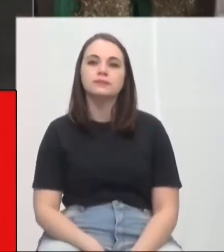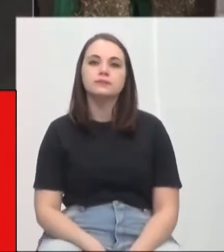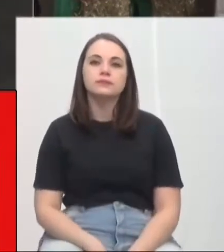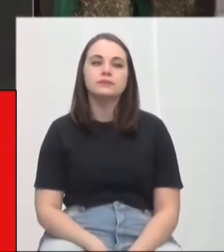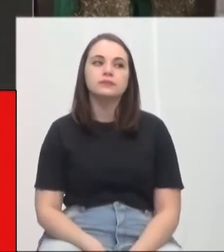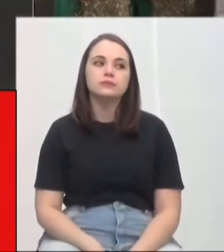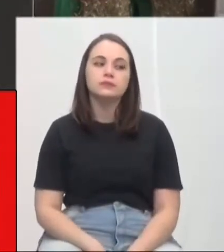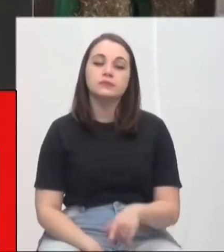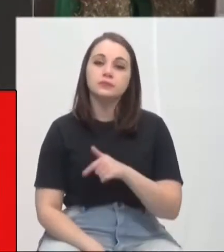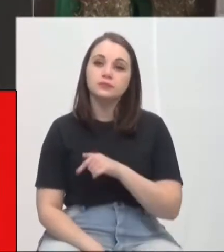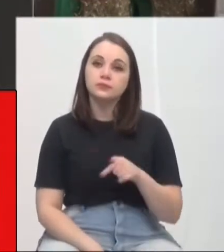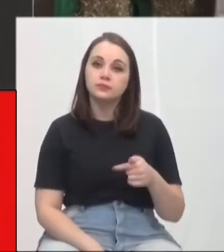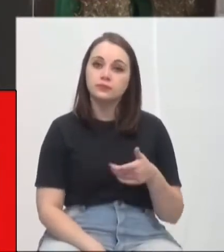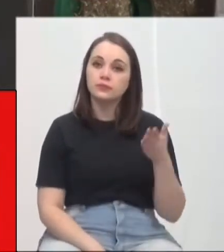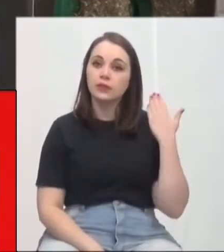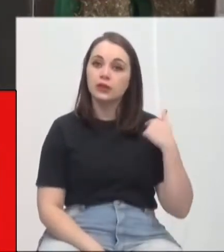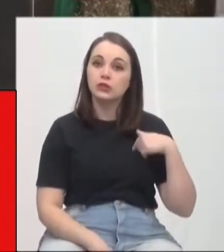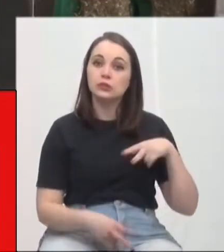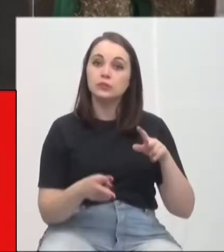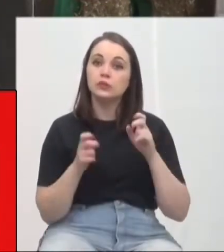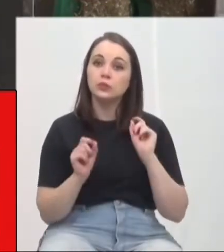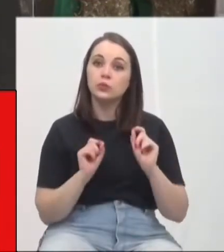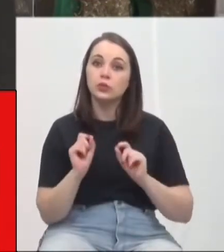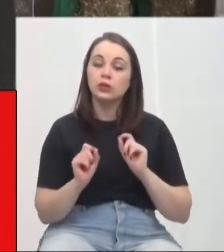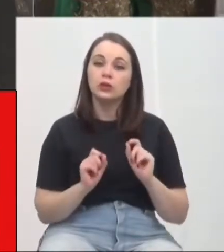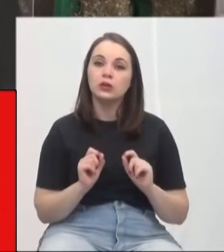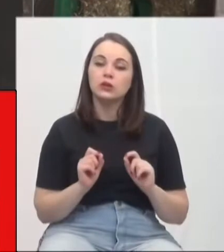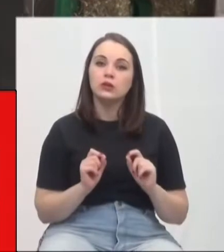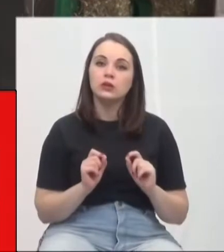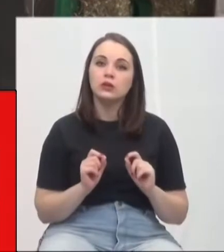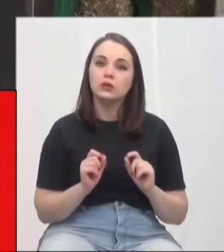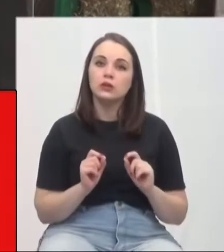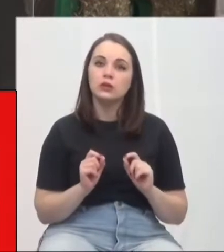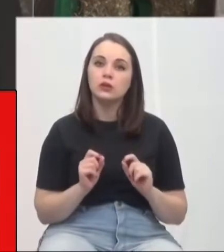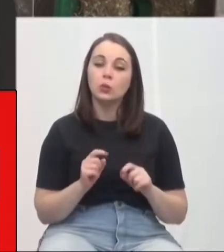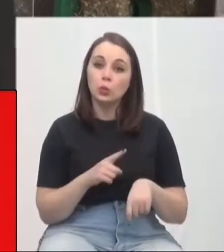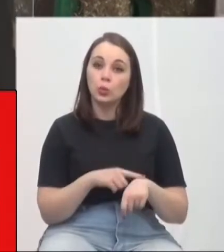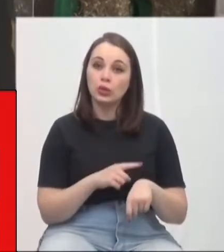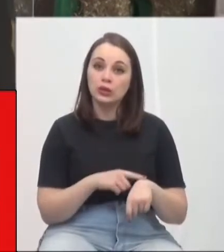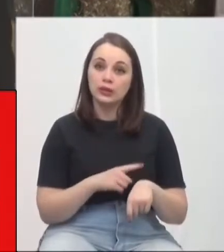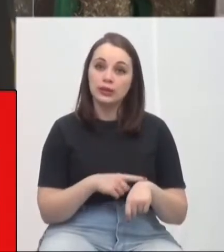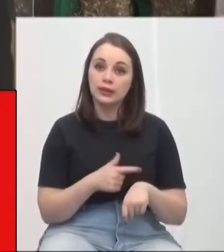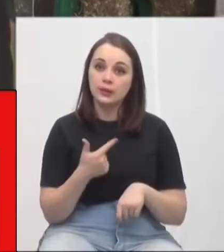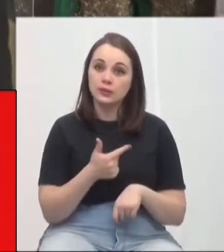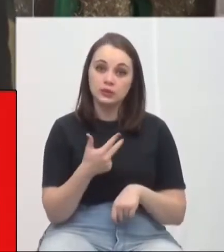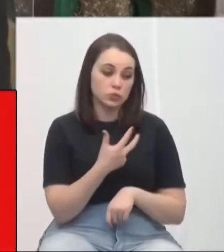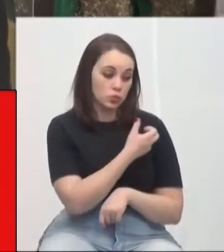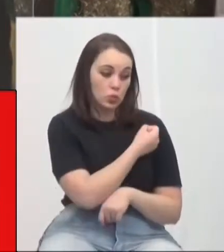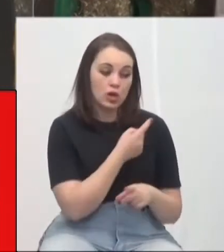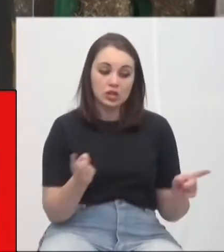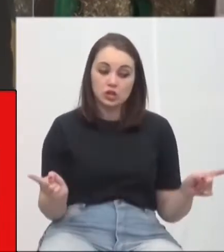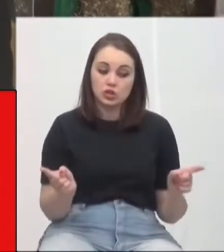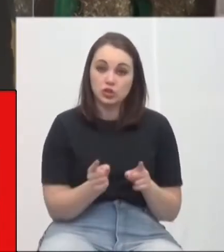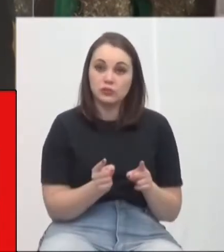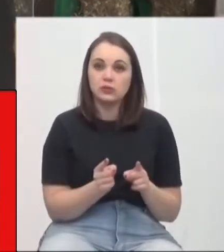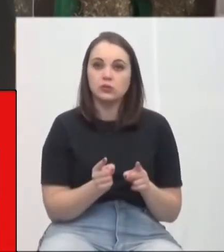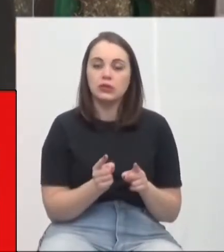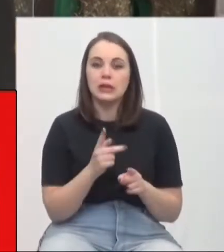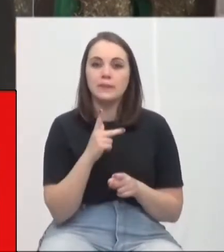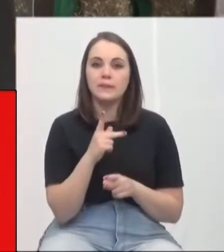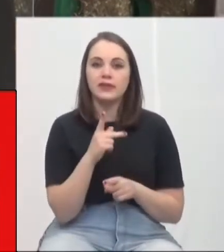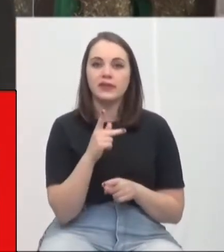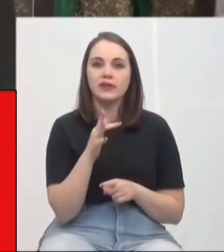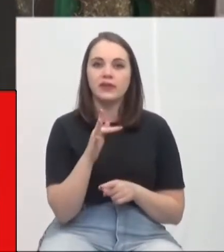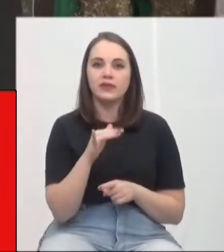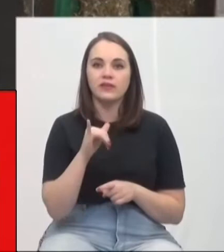na semana passada, soubemos que está para diminuir o prazo da vacina da Pfizer, que até